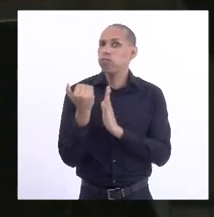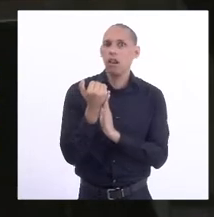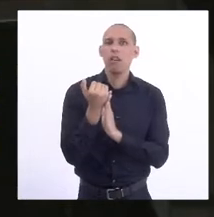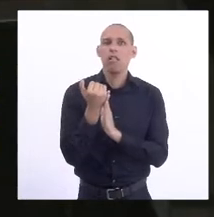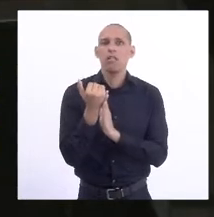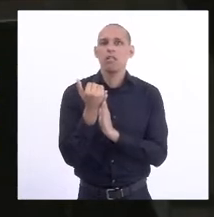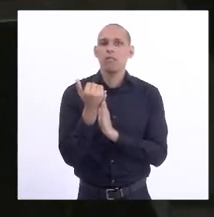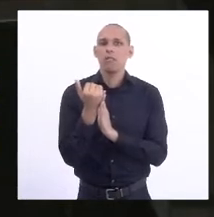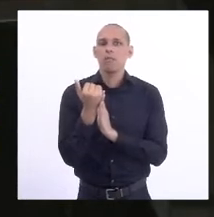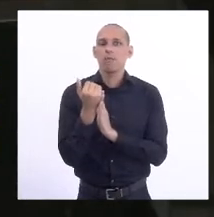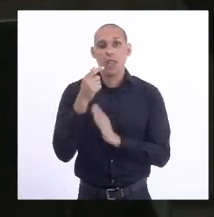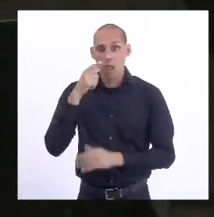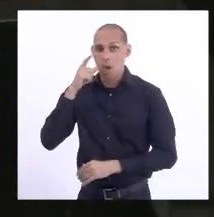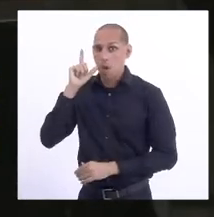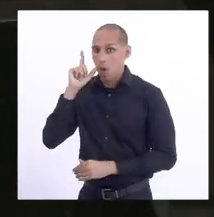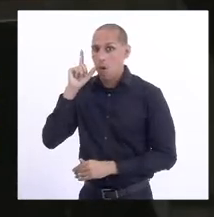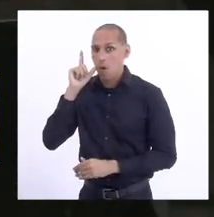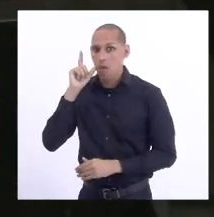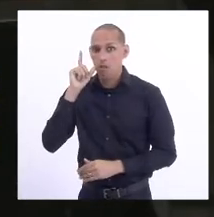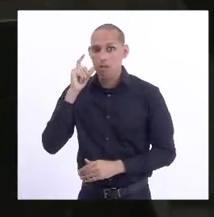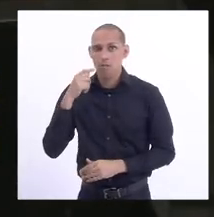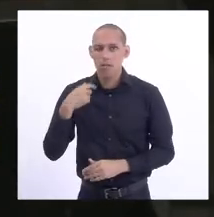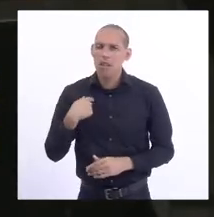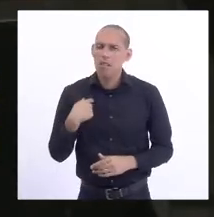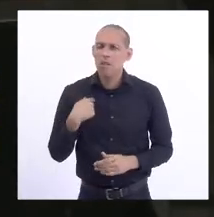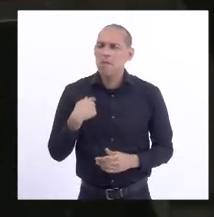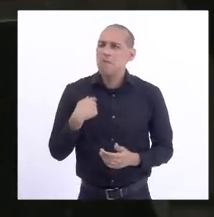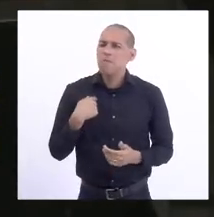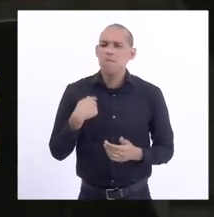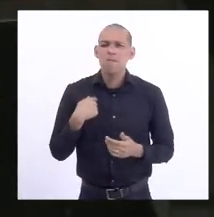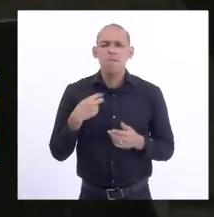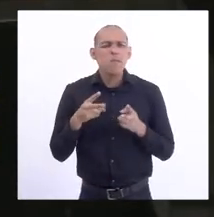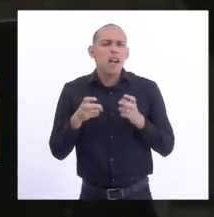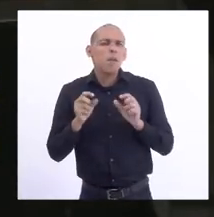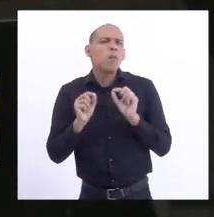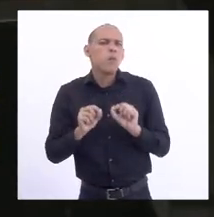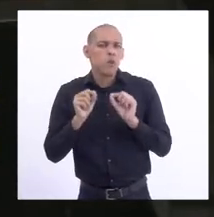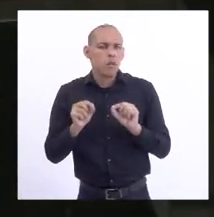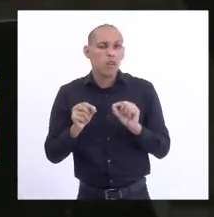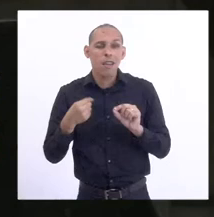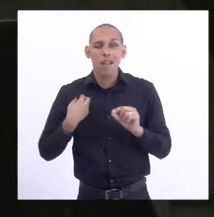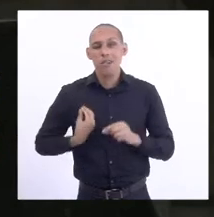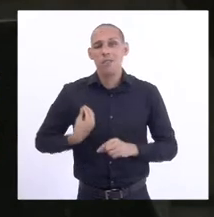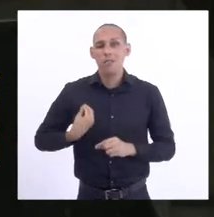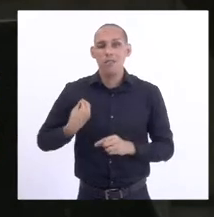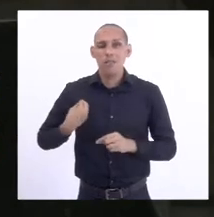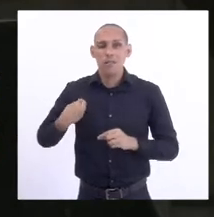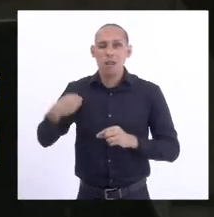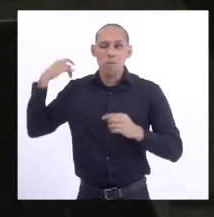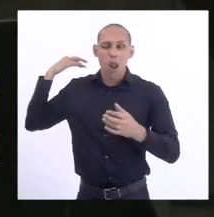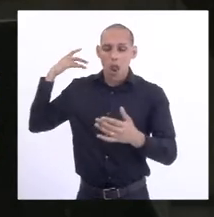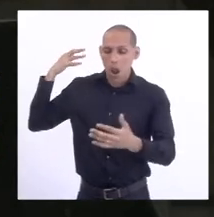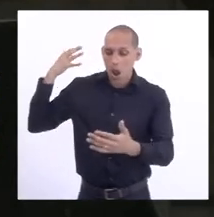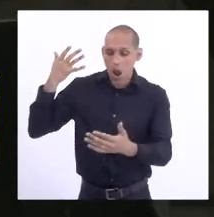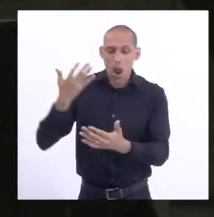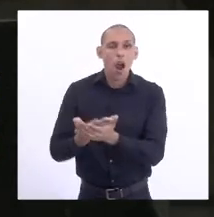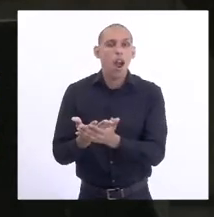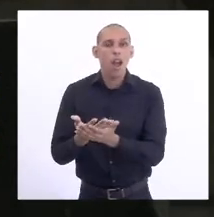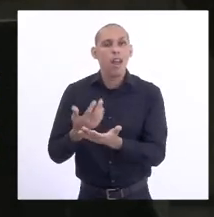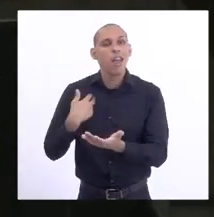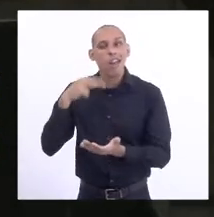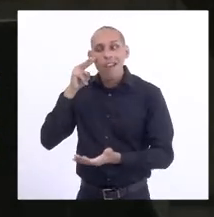Eu registrei ontem, no meu curto tempo de vida, eu assisti a tragédia